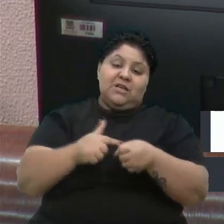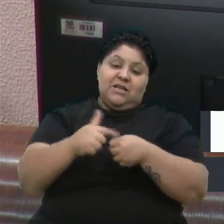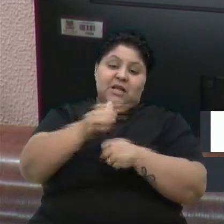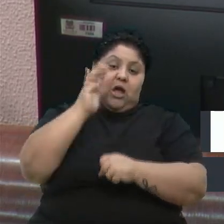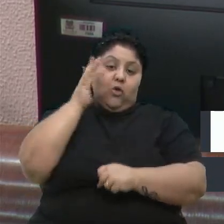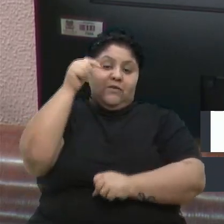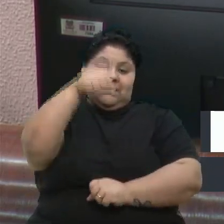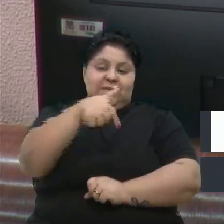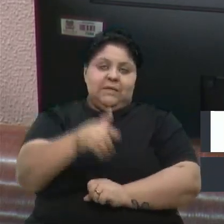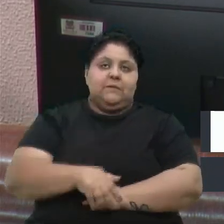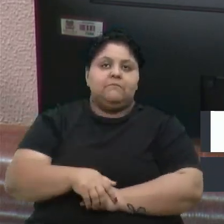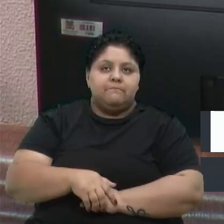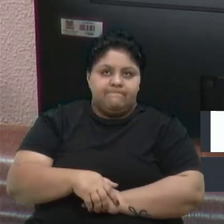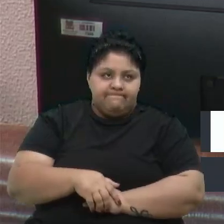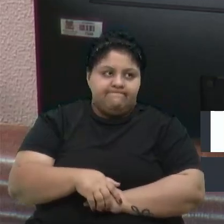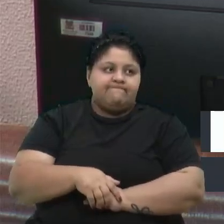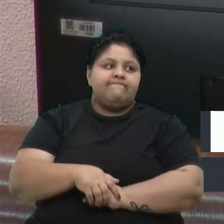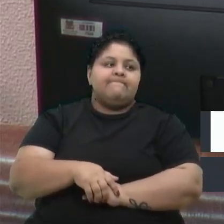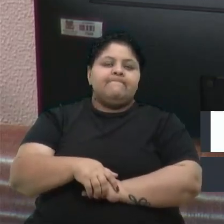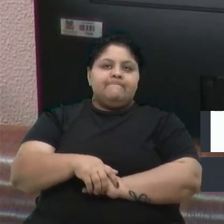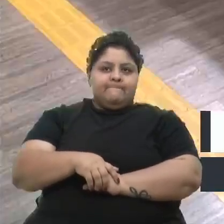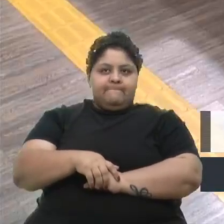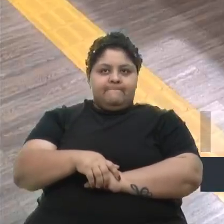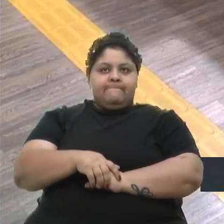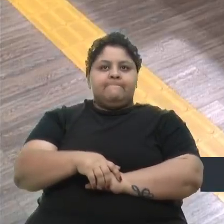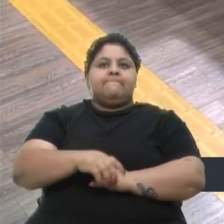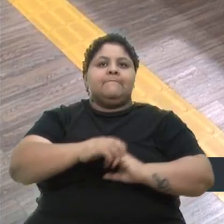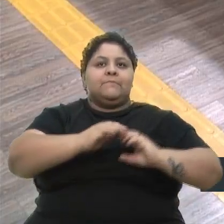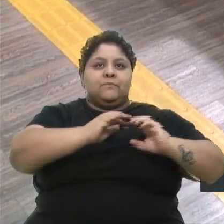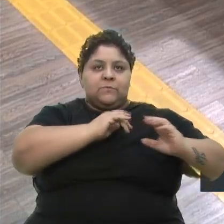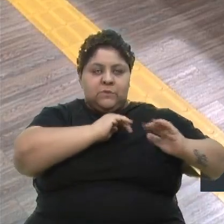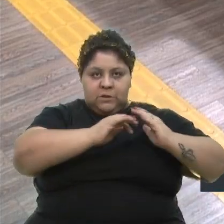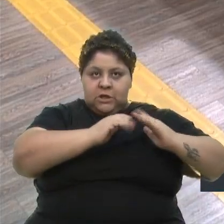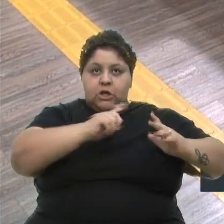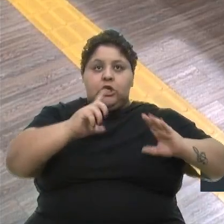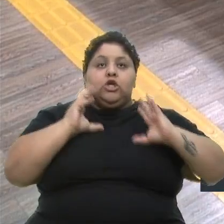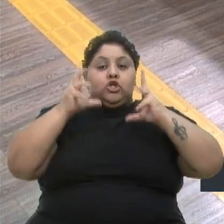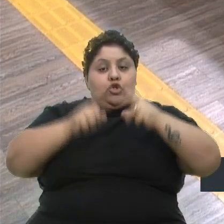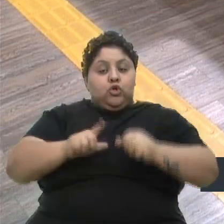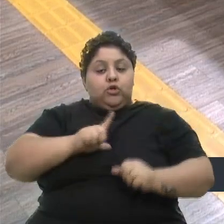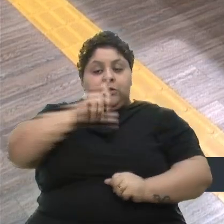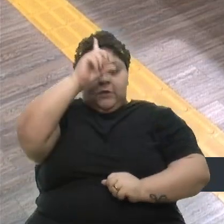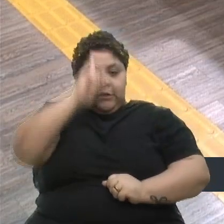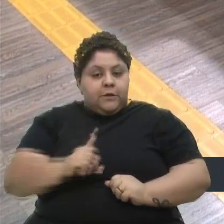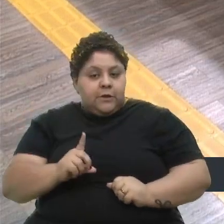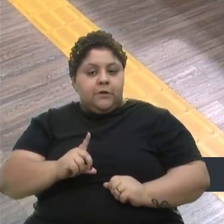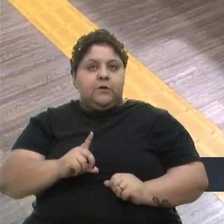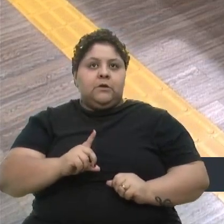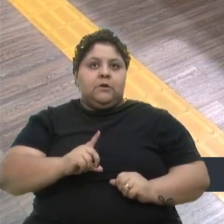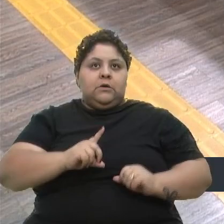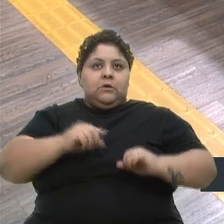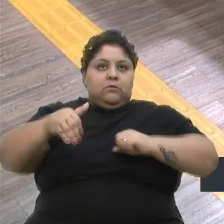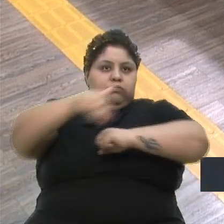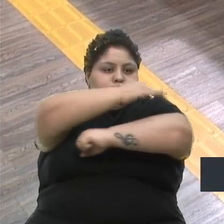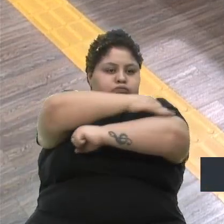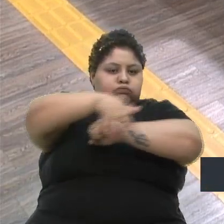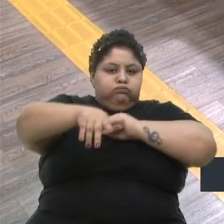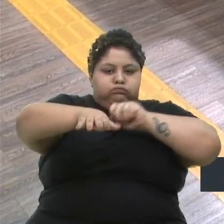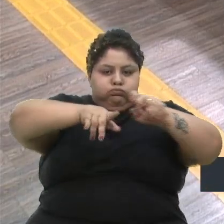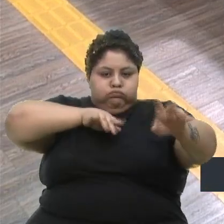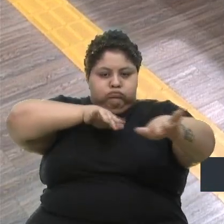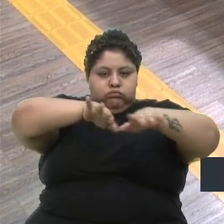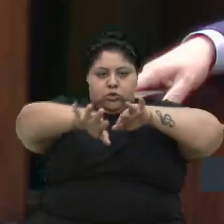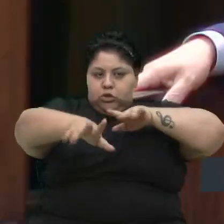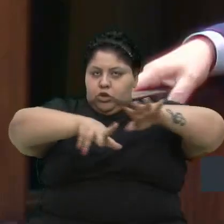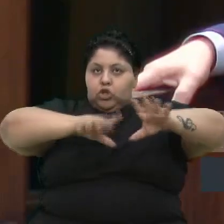nossa cidade. Evidente, a questão da mobilidade, todos têm direito de transitar pelas ruas, usar a moto, usar o carro, usar a